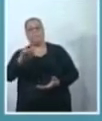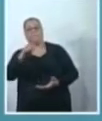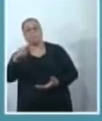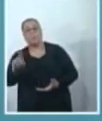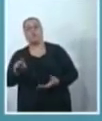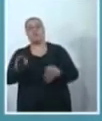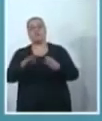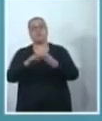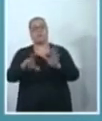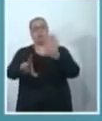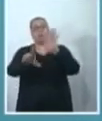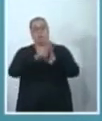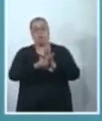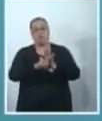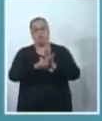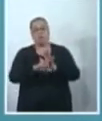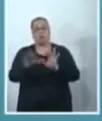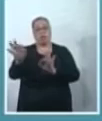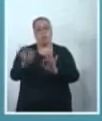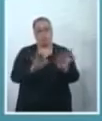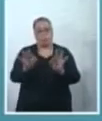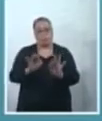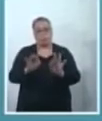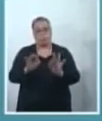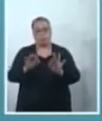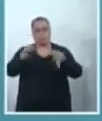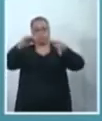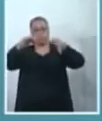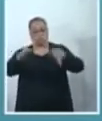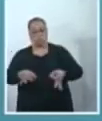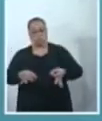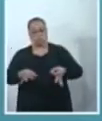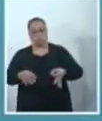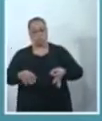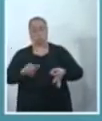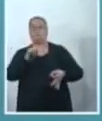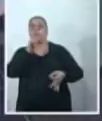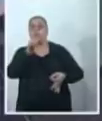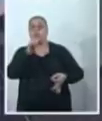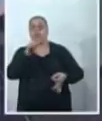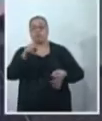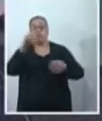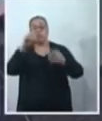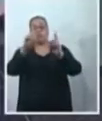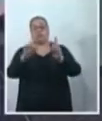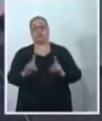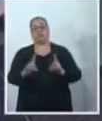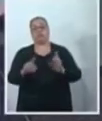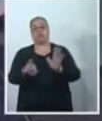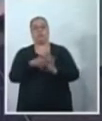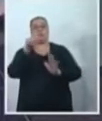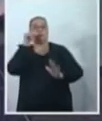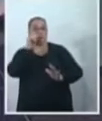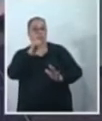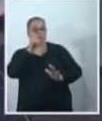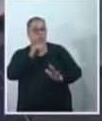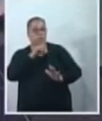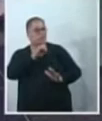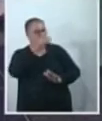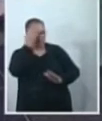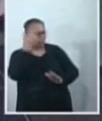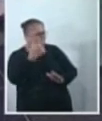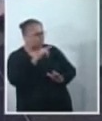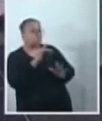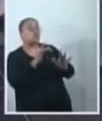dignidade menstrual permanente no campo dos direitos. E, vereadora, para quem não tem esse contato, vamos falar